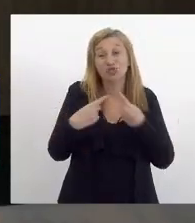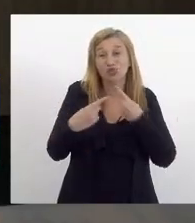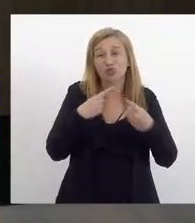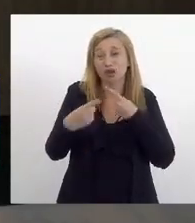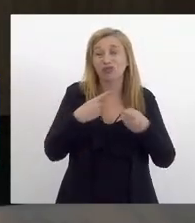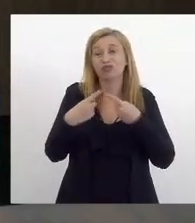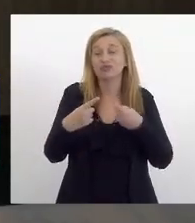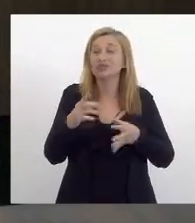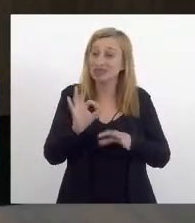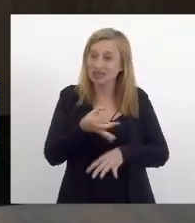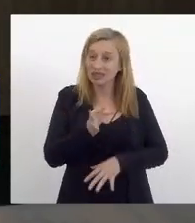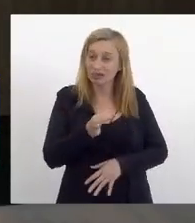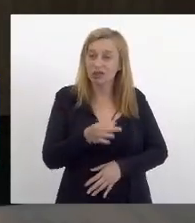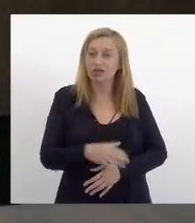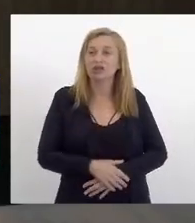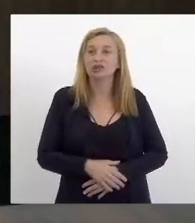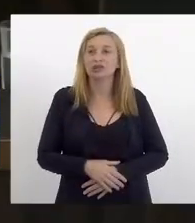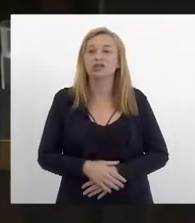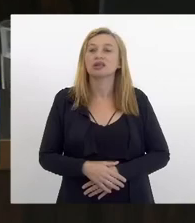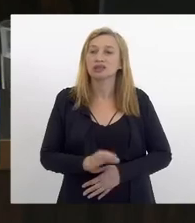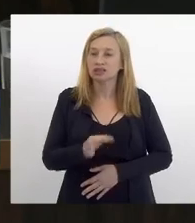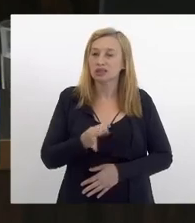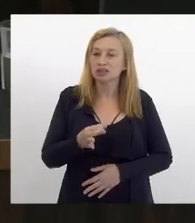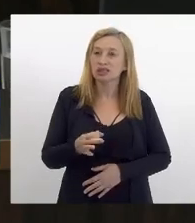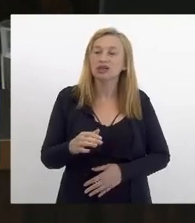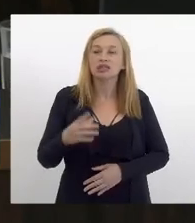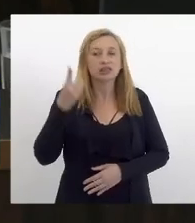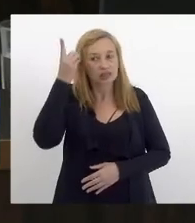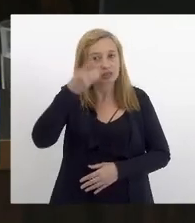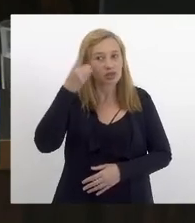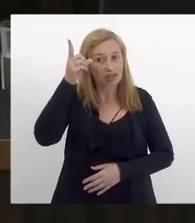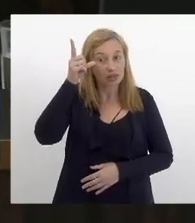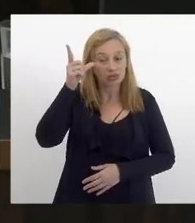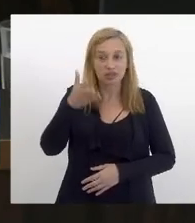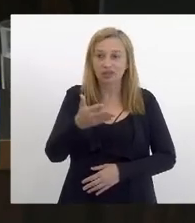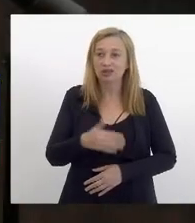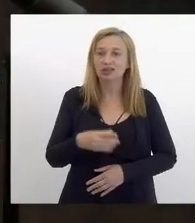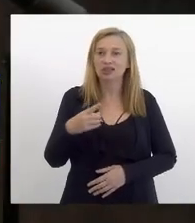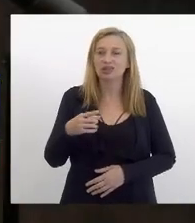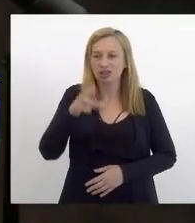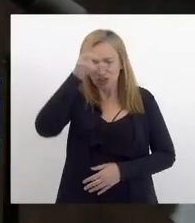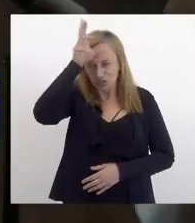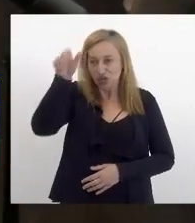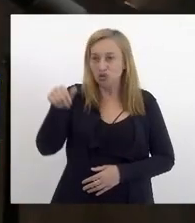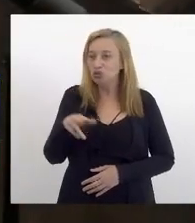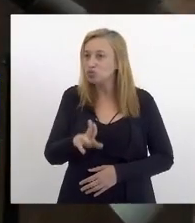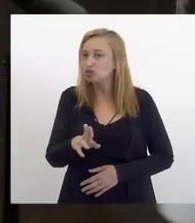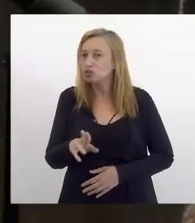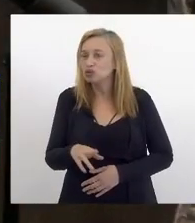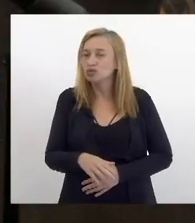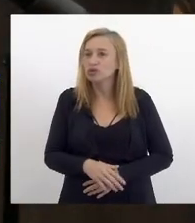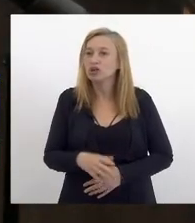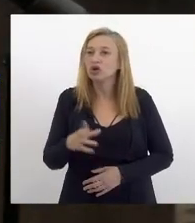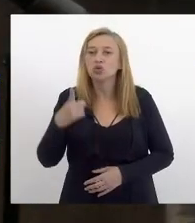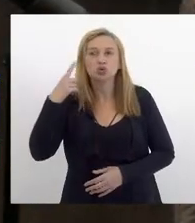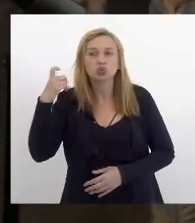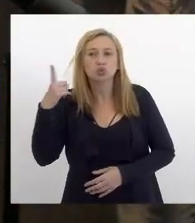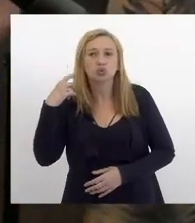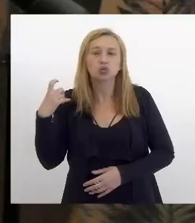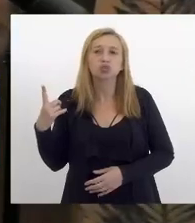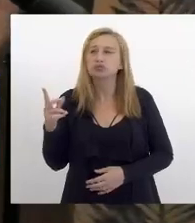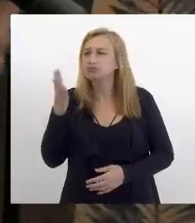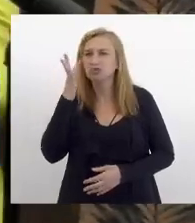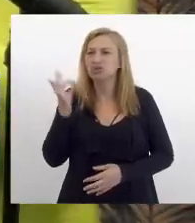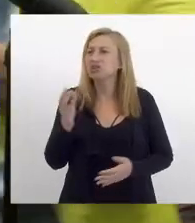exatamente vossa excelência tem toda a razão deputada Lucinha tia ju está sem som não está com som não sei o que está